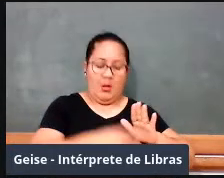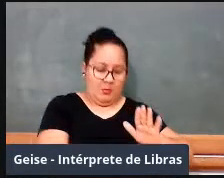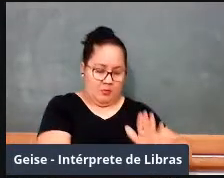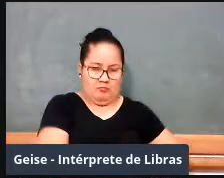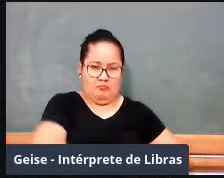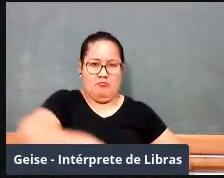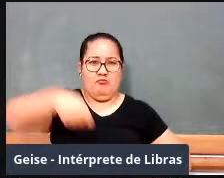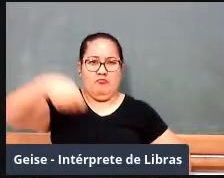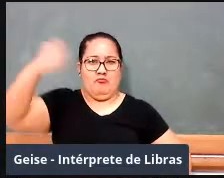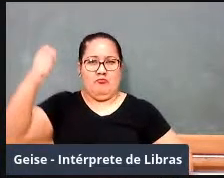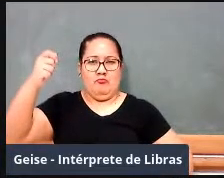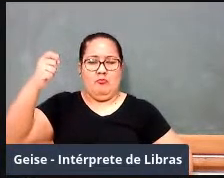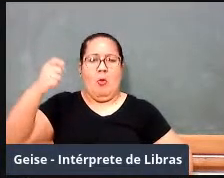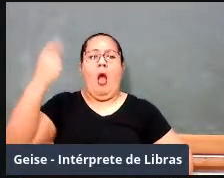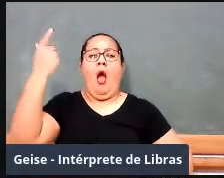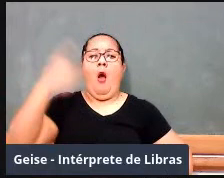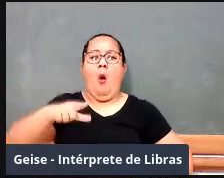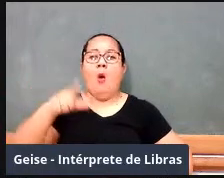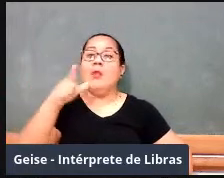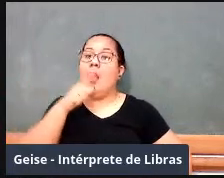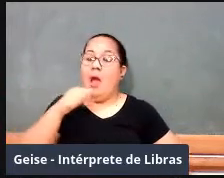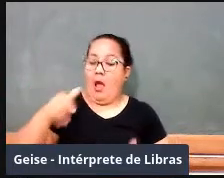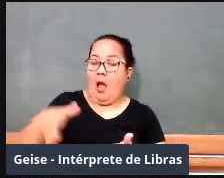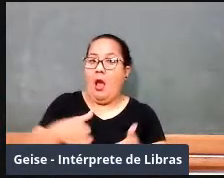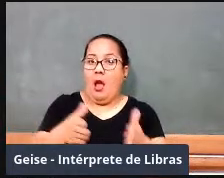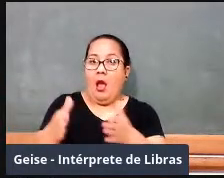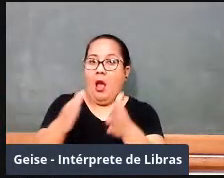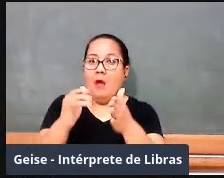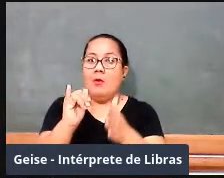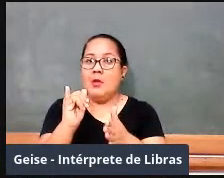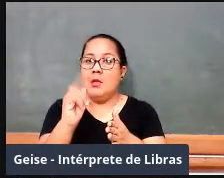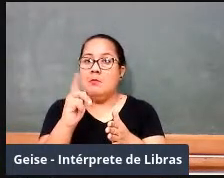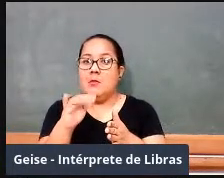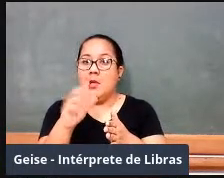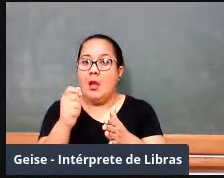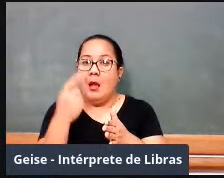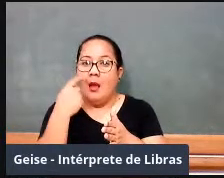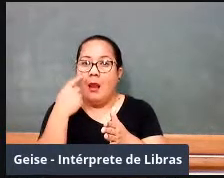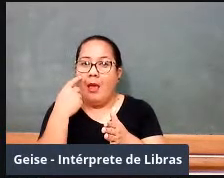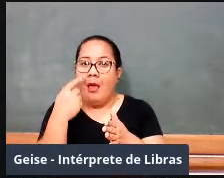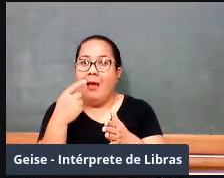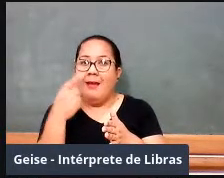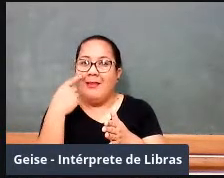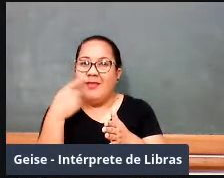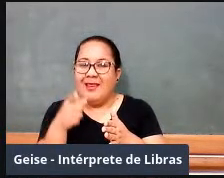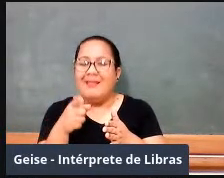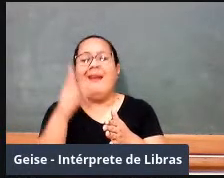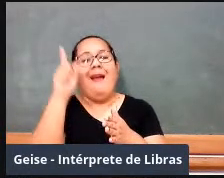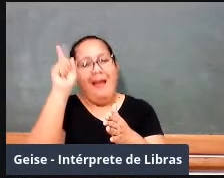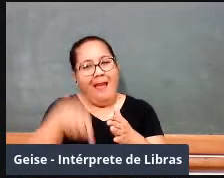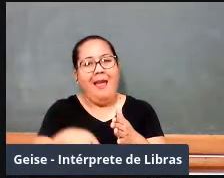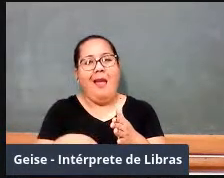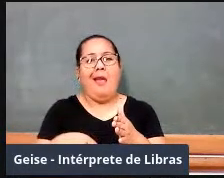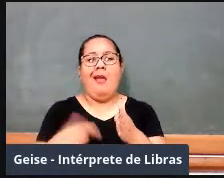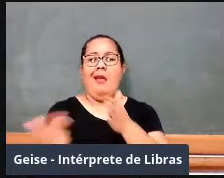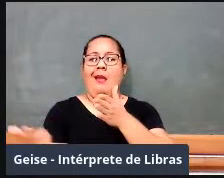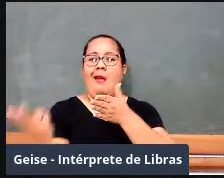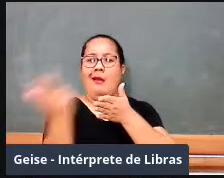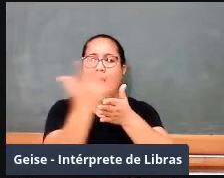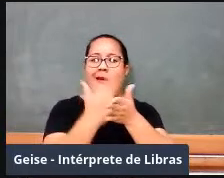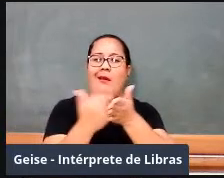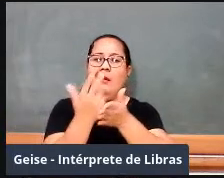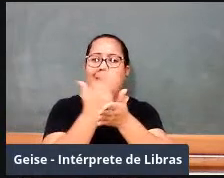do Brasil, as margens do Riacho do Ipiranga, que está aqui na parte de baixo da figura. É um